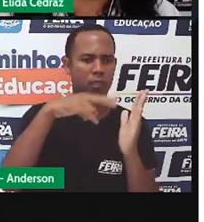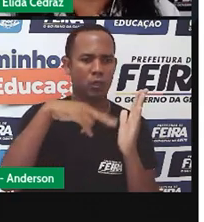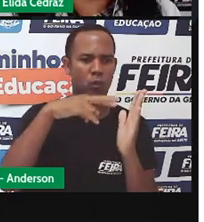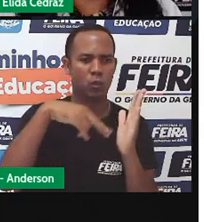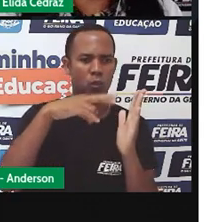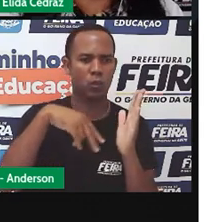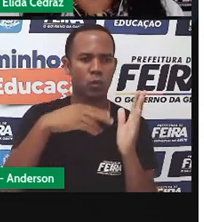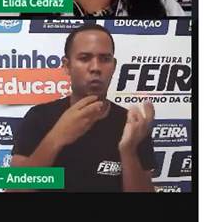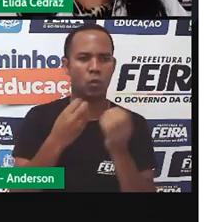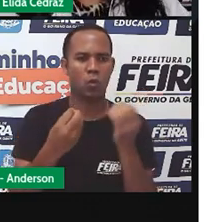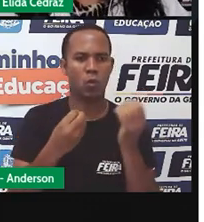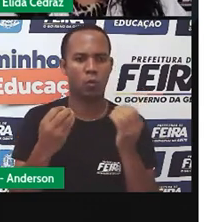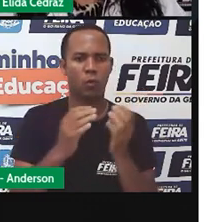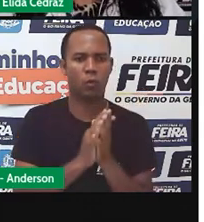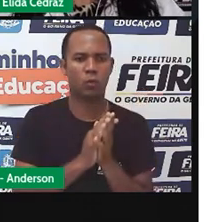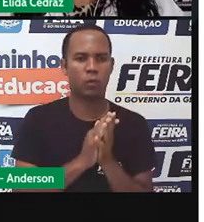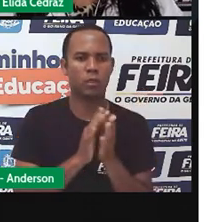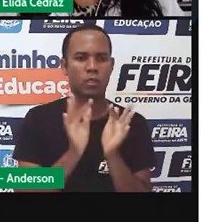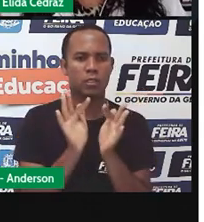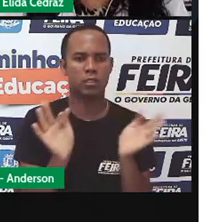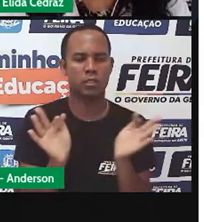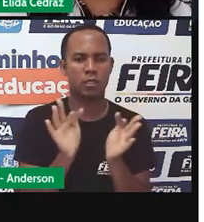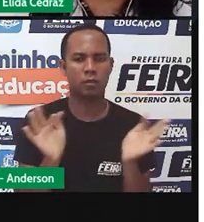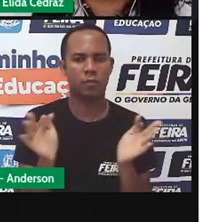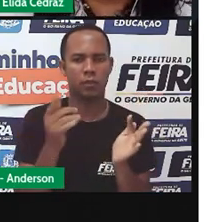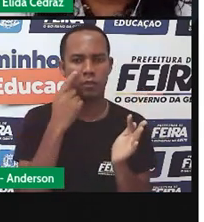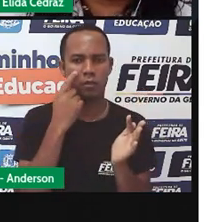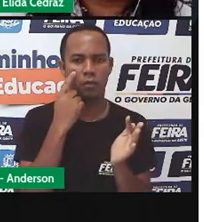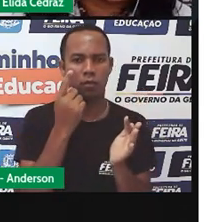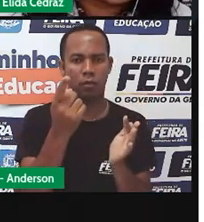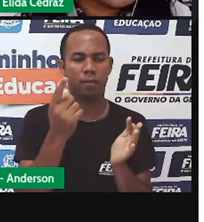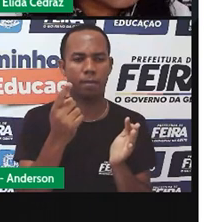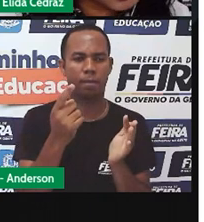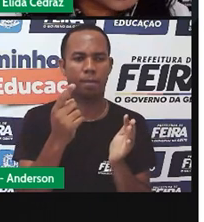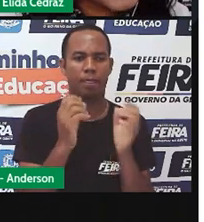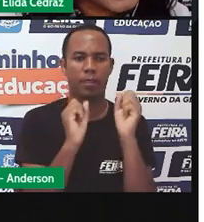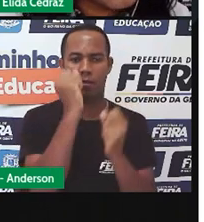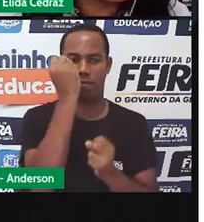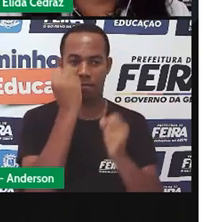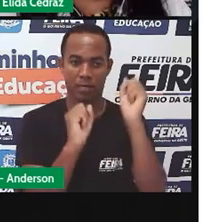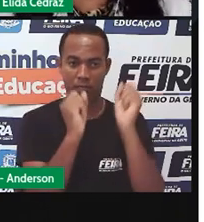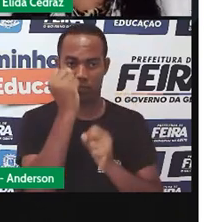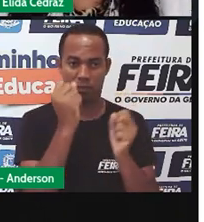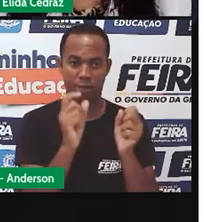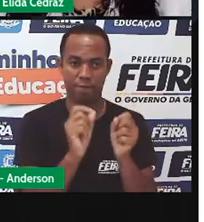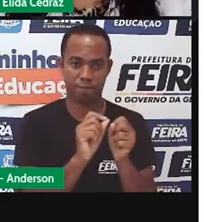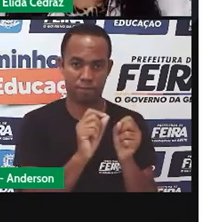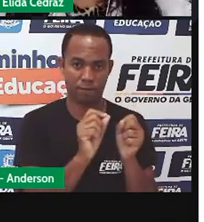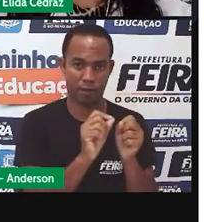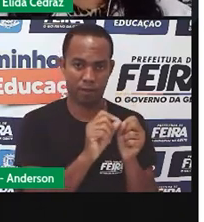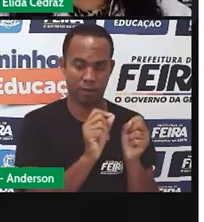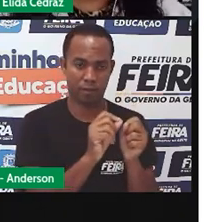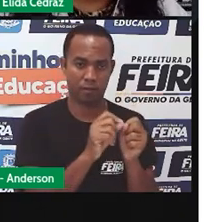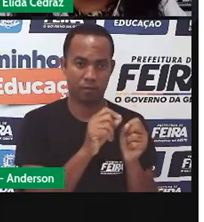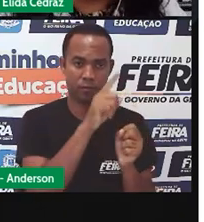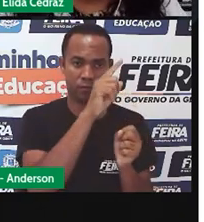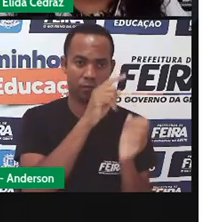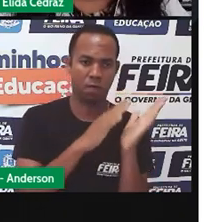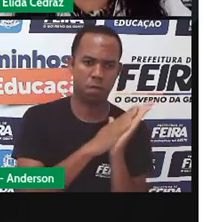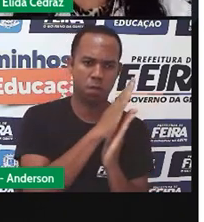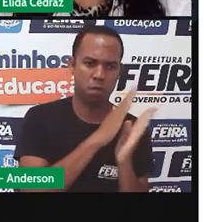distribuído? É simples. Ele é feito na empresa, lá no jornal, na empresa,